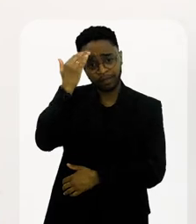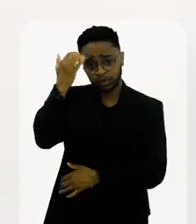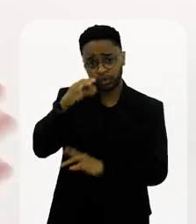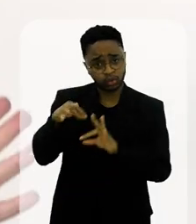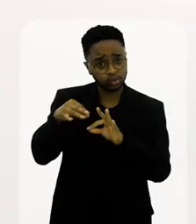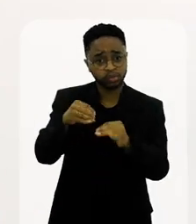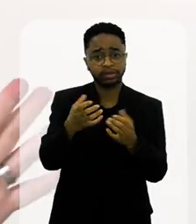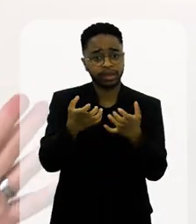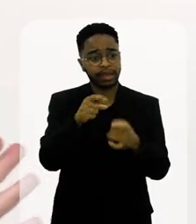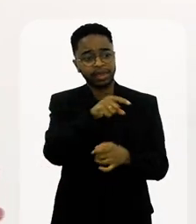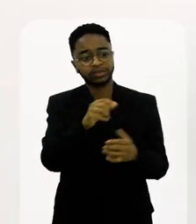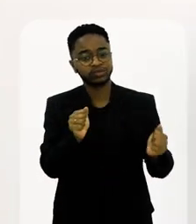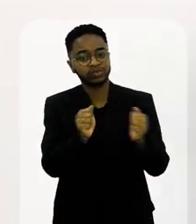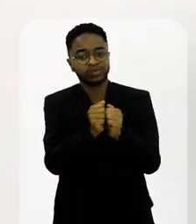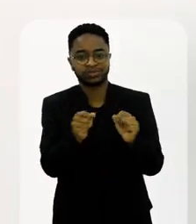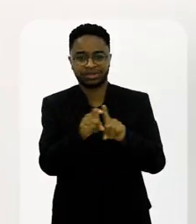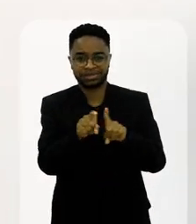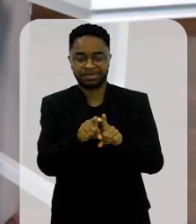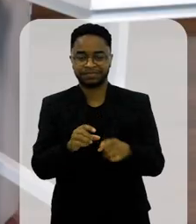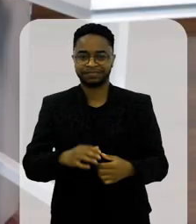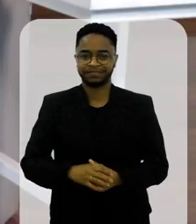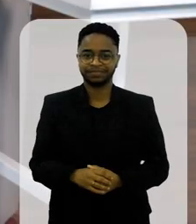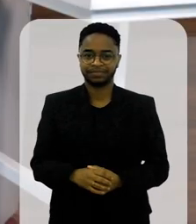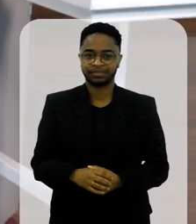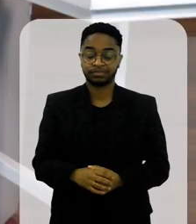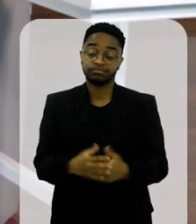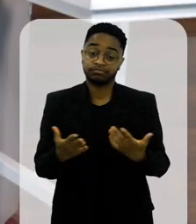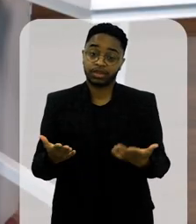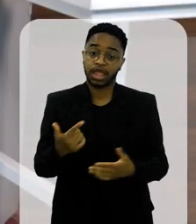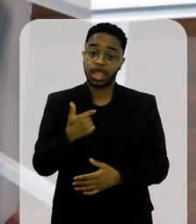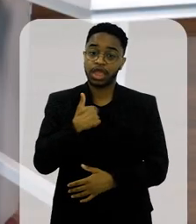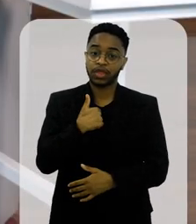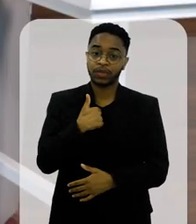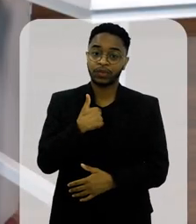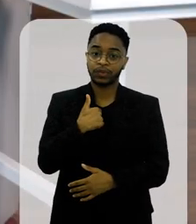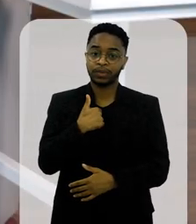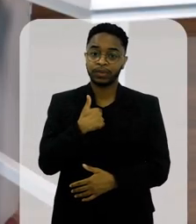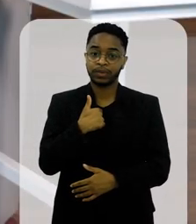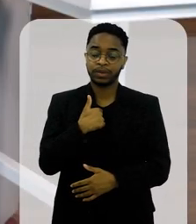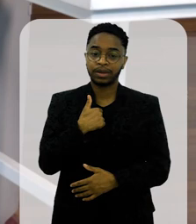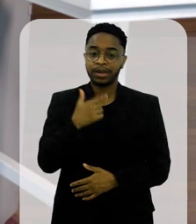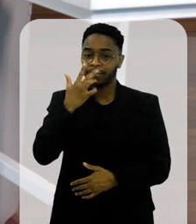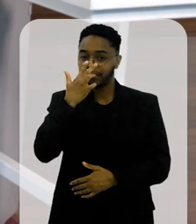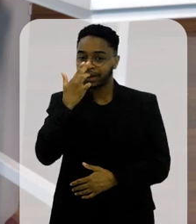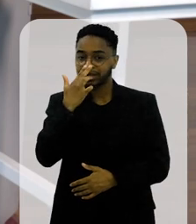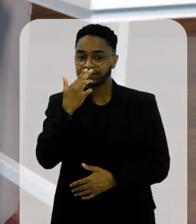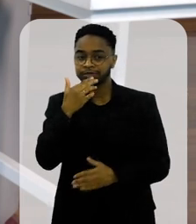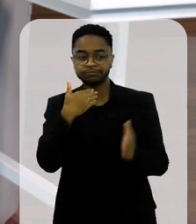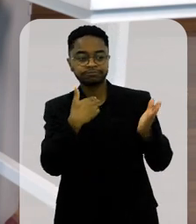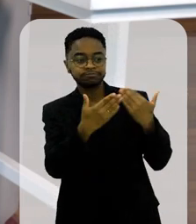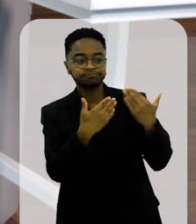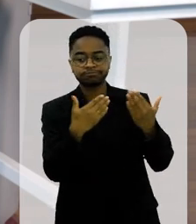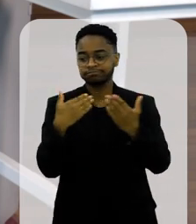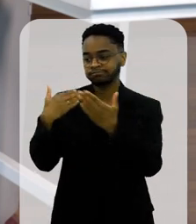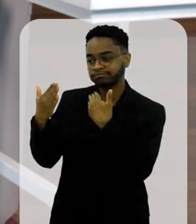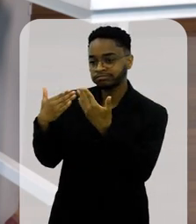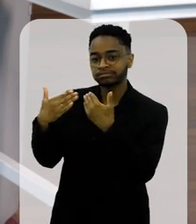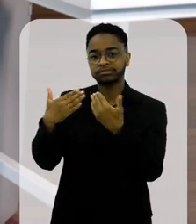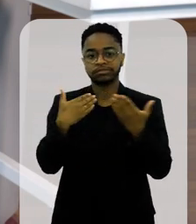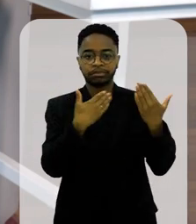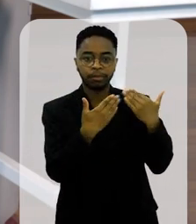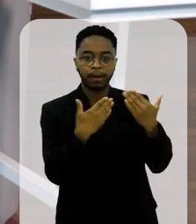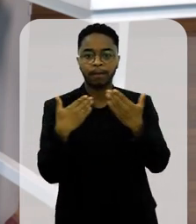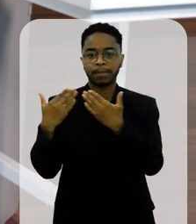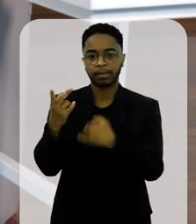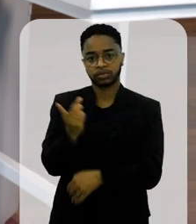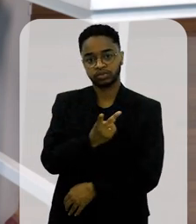a transmissão globeleza tem que ter o Pretinho também. o Pretinho. E eu fiquei ali numa posição de bater bola um pouco com os dois, né? De